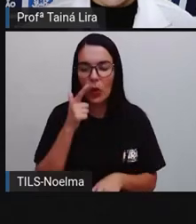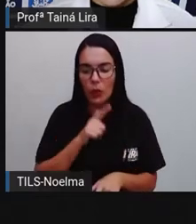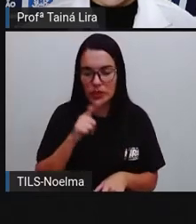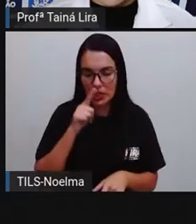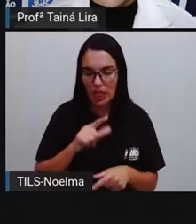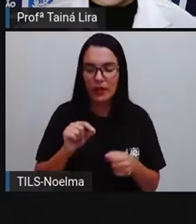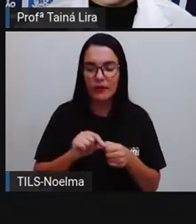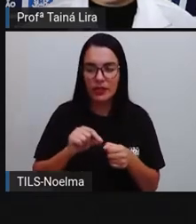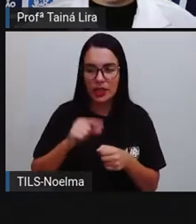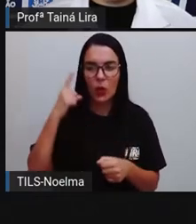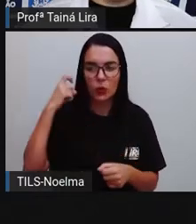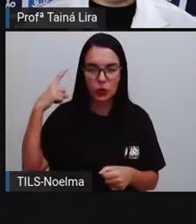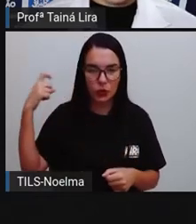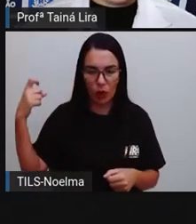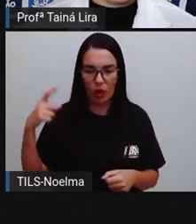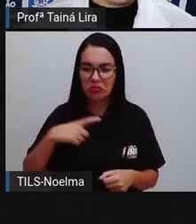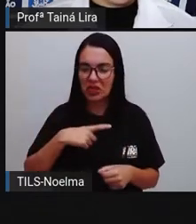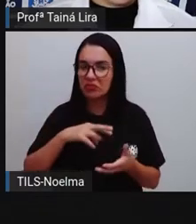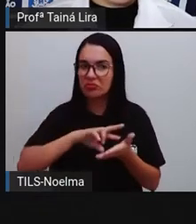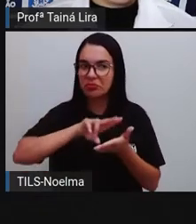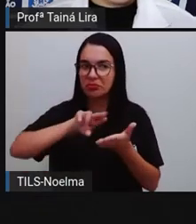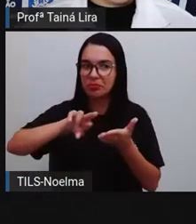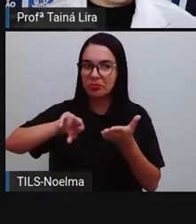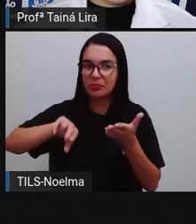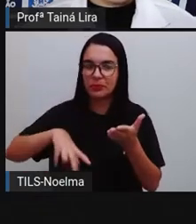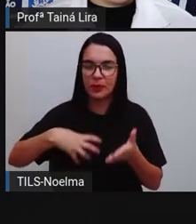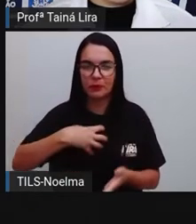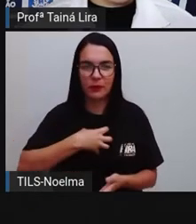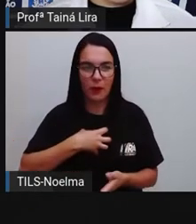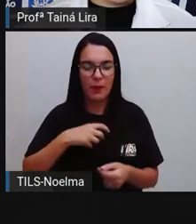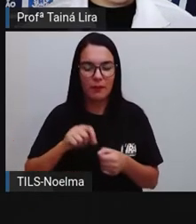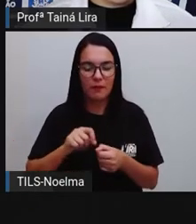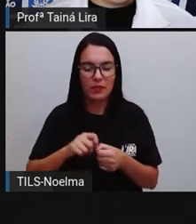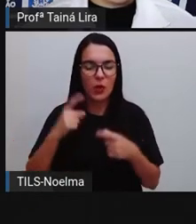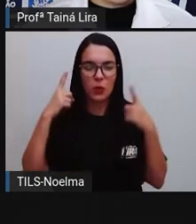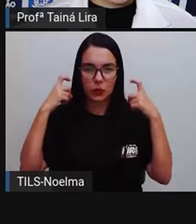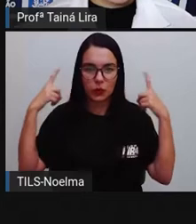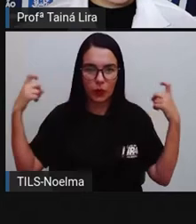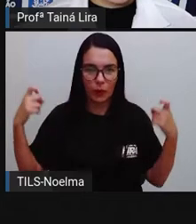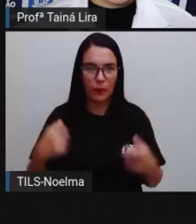som, tá? Então, são várias maneiras que a gente consegue produzir som.